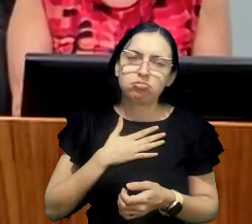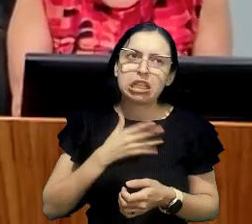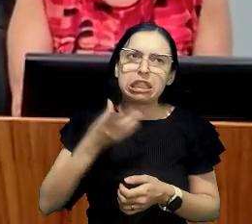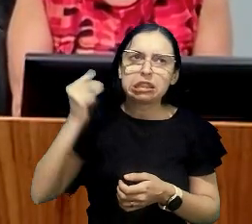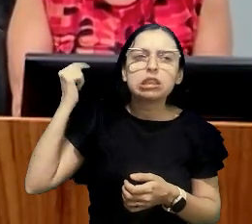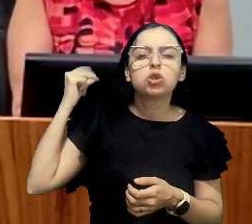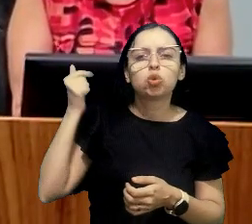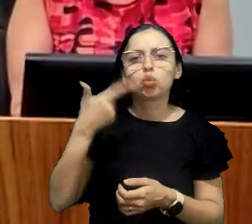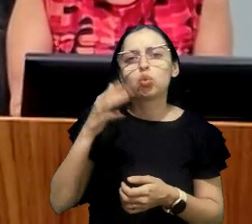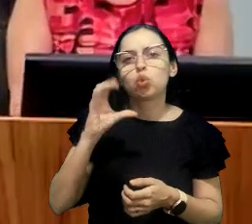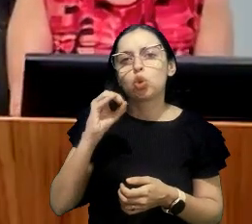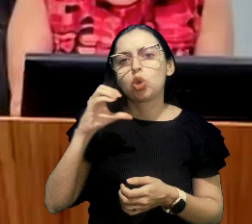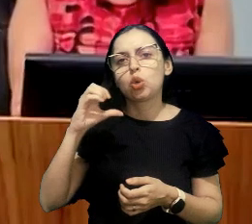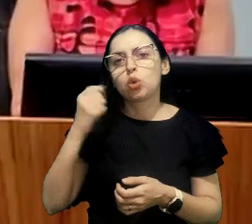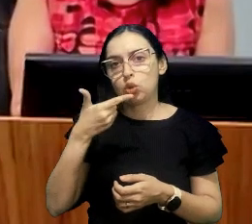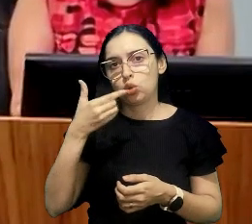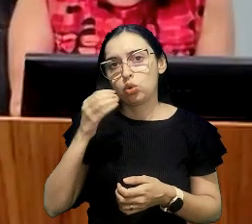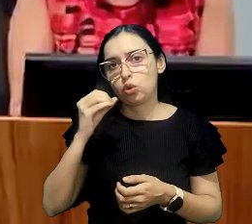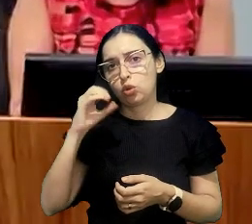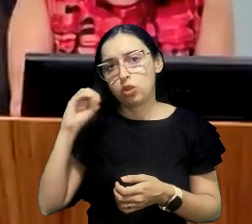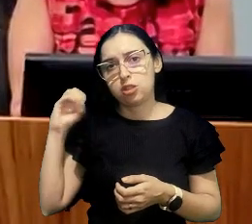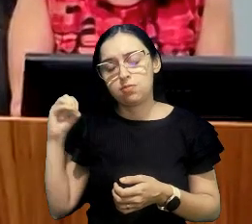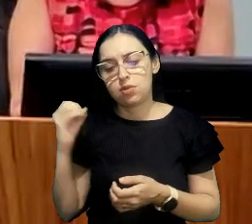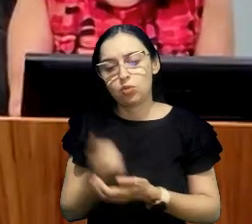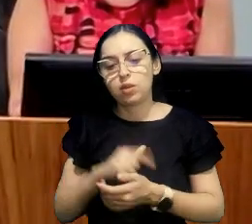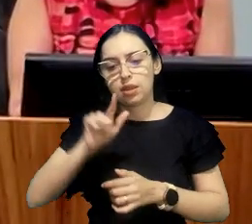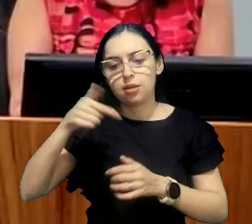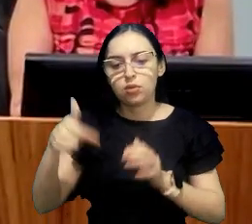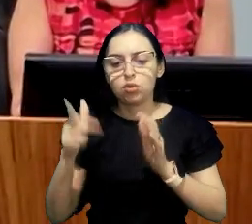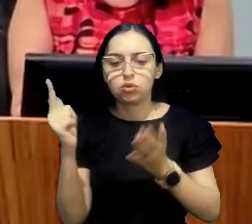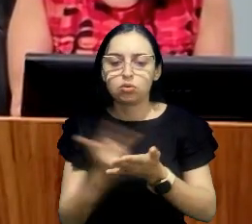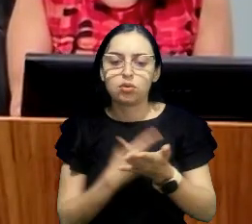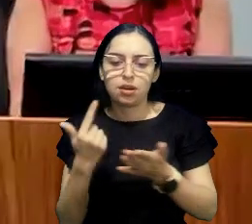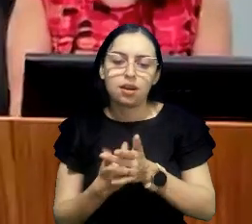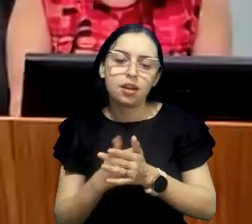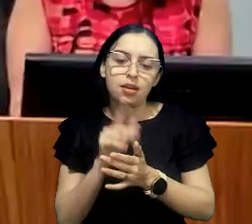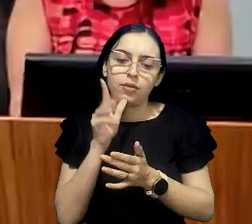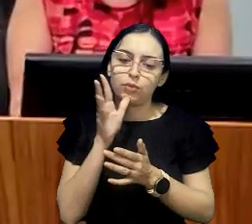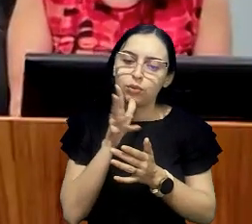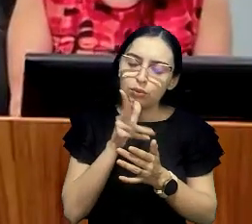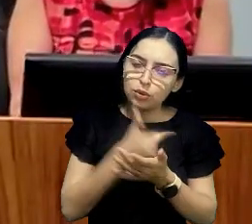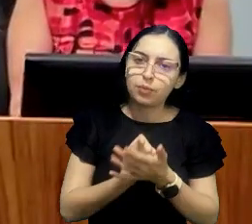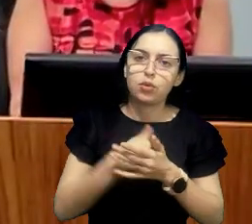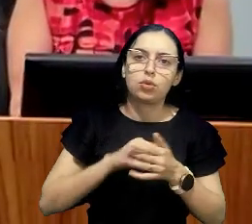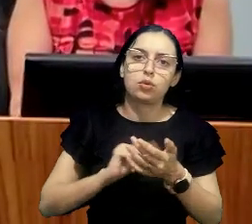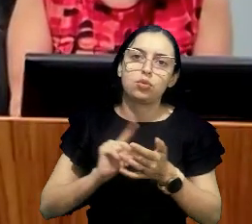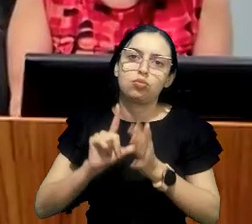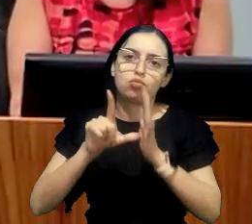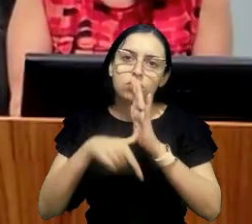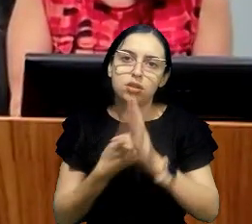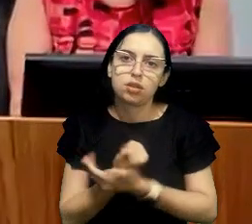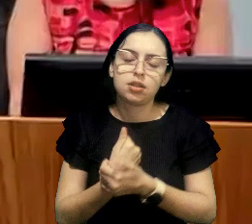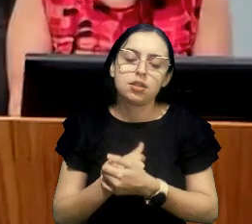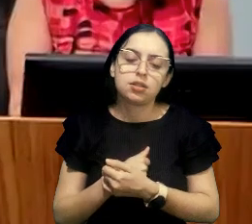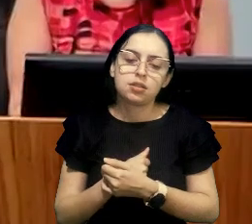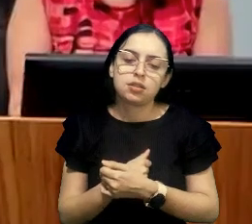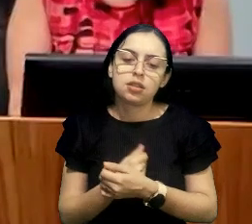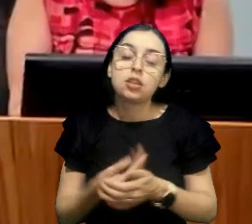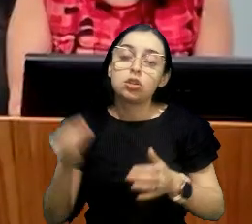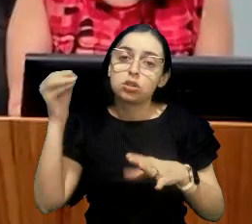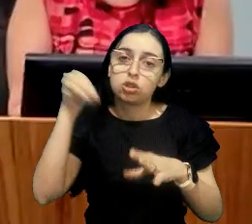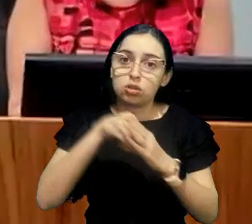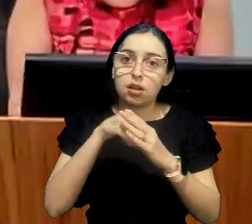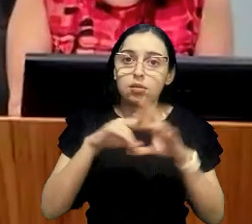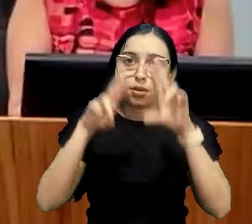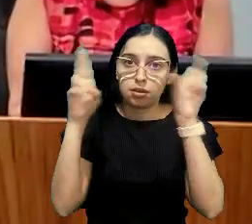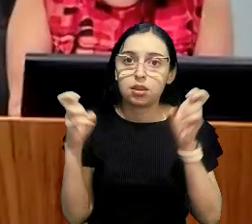e depois o livro atrasou, é um capítulo de livro e o livro atrasou e eu tive a oportunidade depois de inserir o